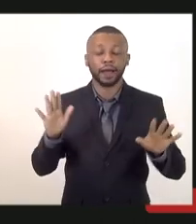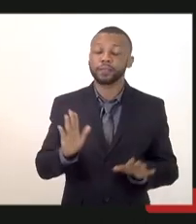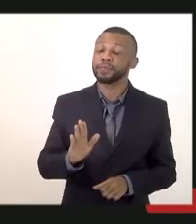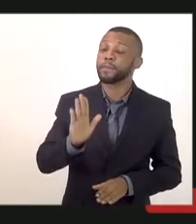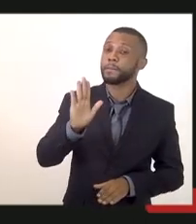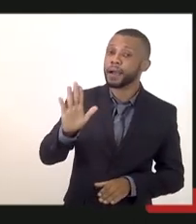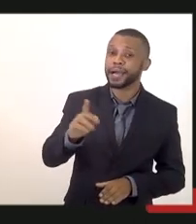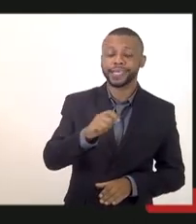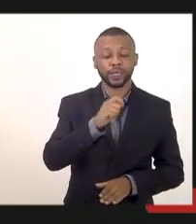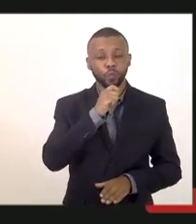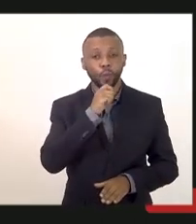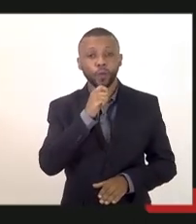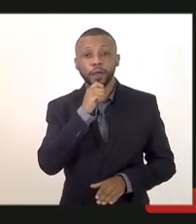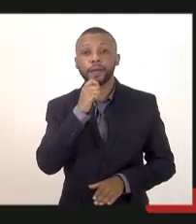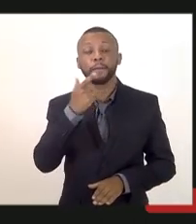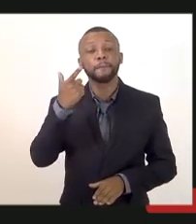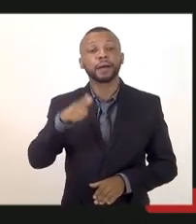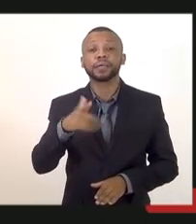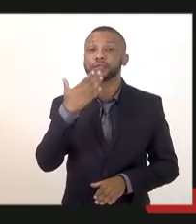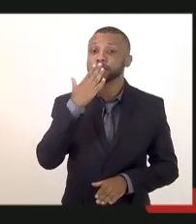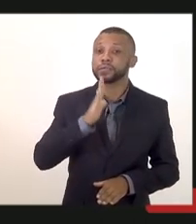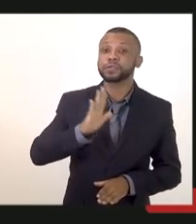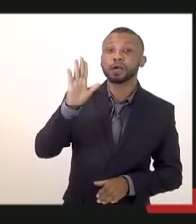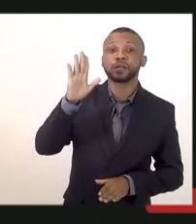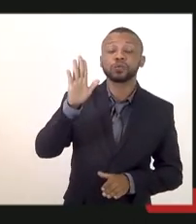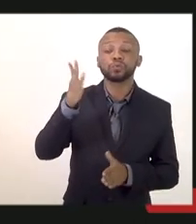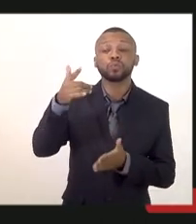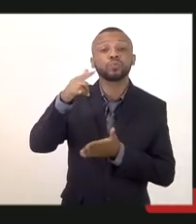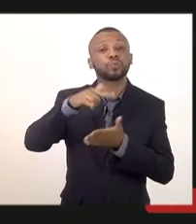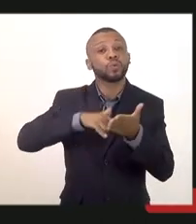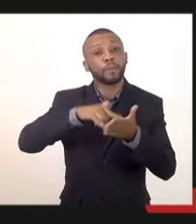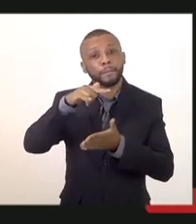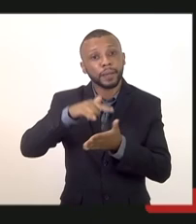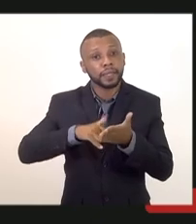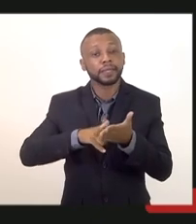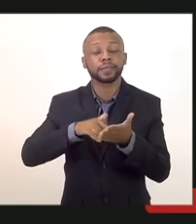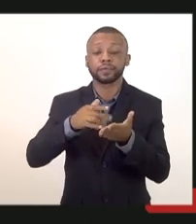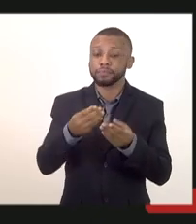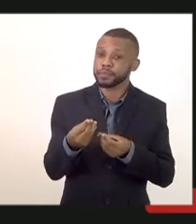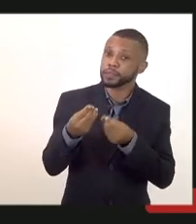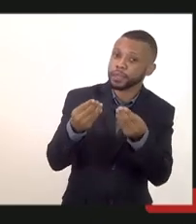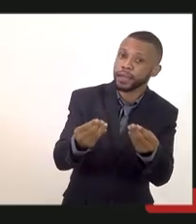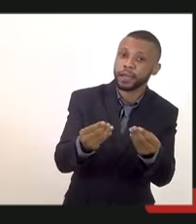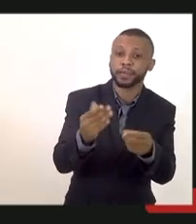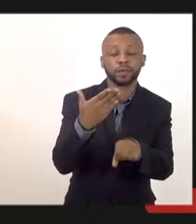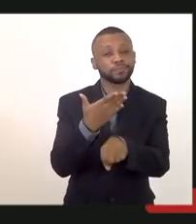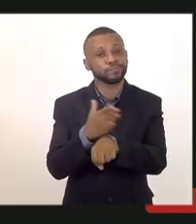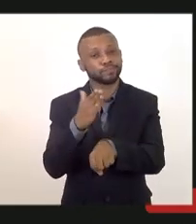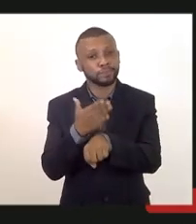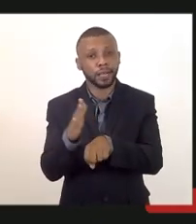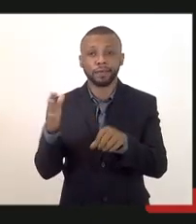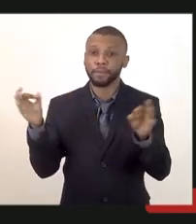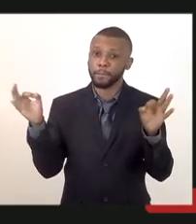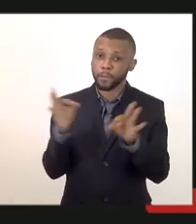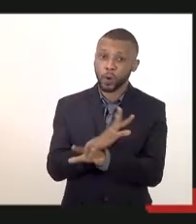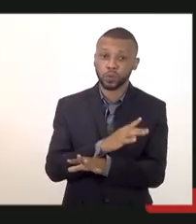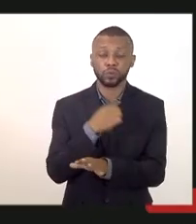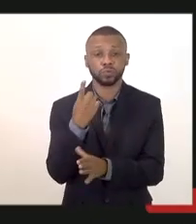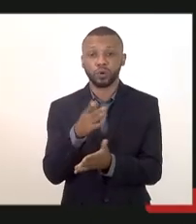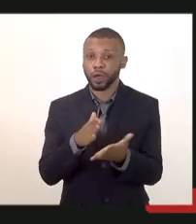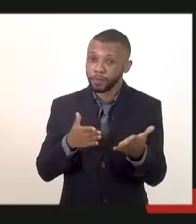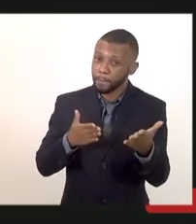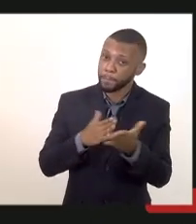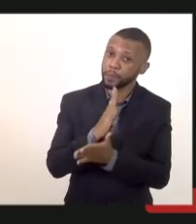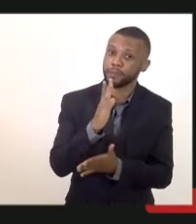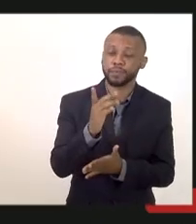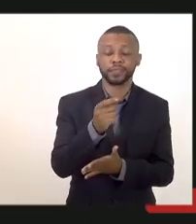mais candidatos com o documentação entregue com o TAF pronto somos nós os aprovados que não temos a documentação